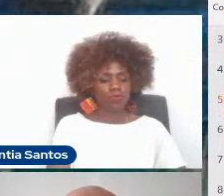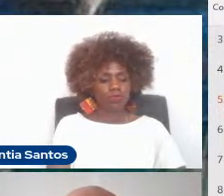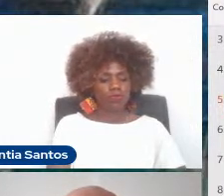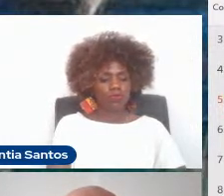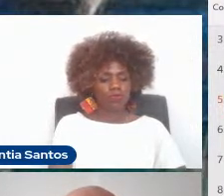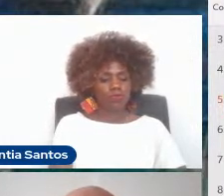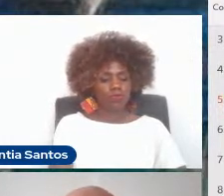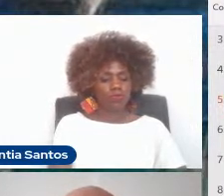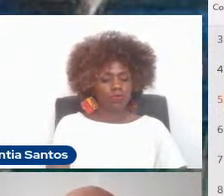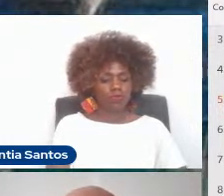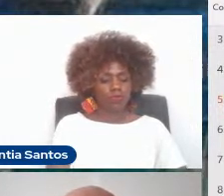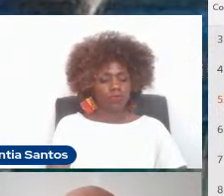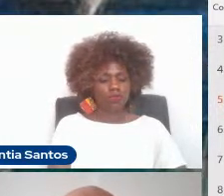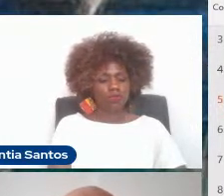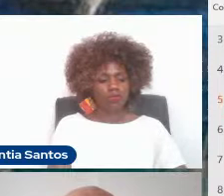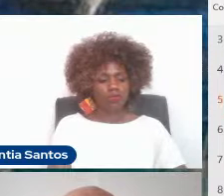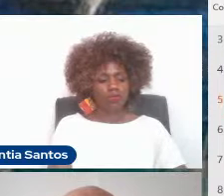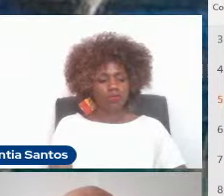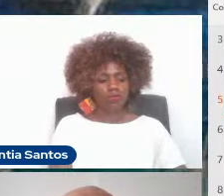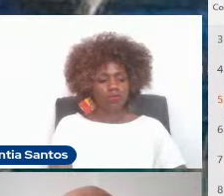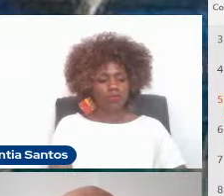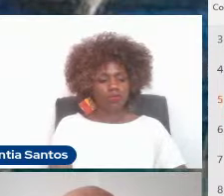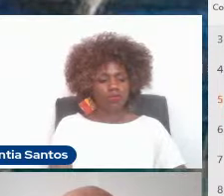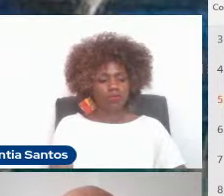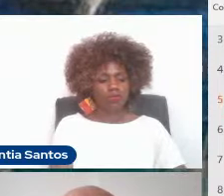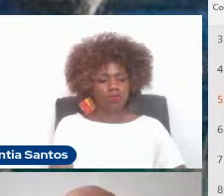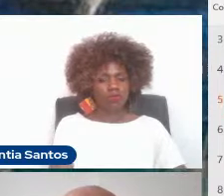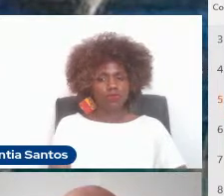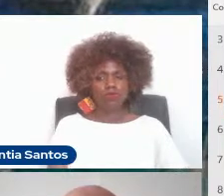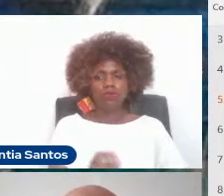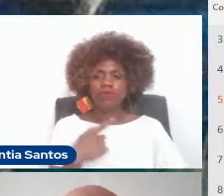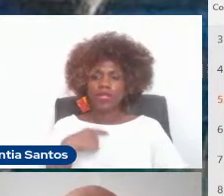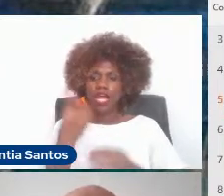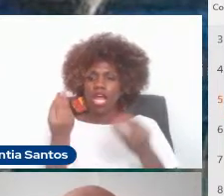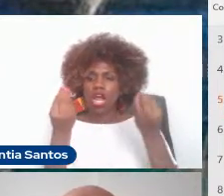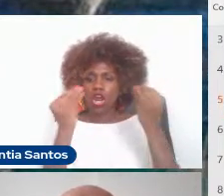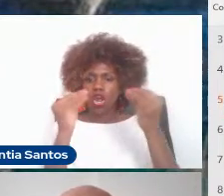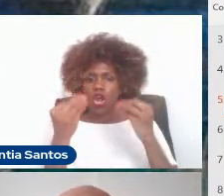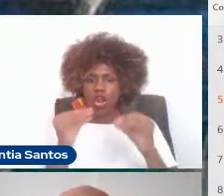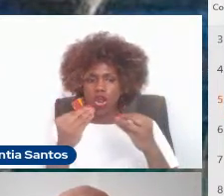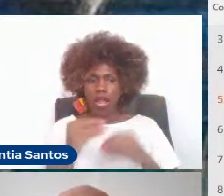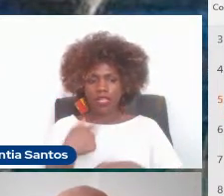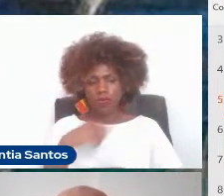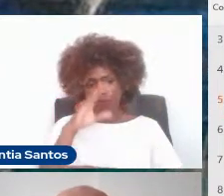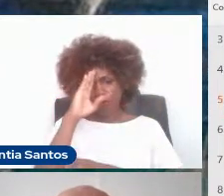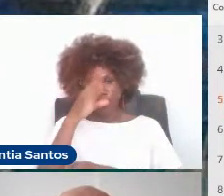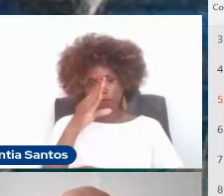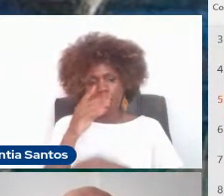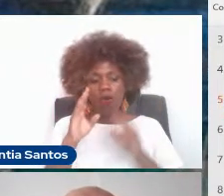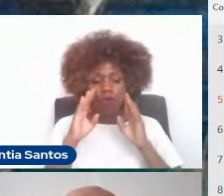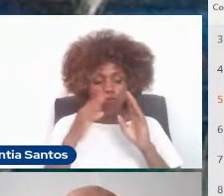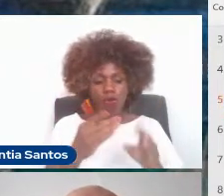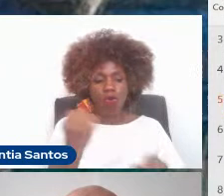onde essa parte da musicalidade é colocada como o principal foco, a coisa mais importante.